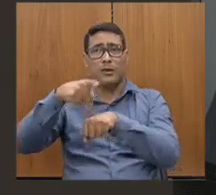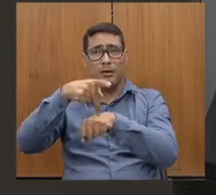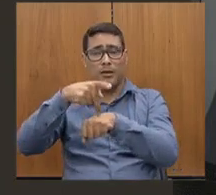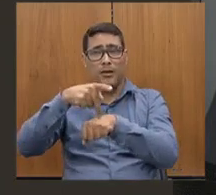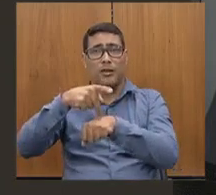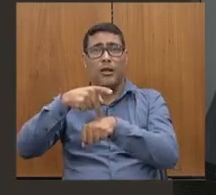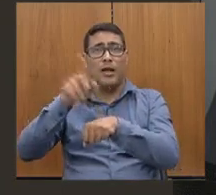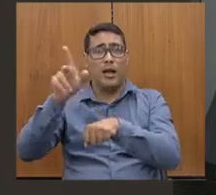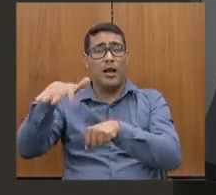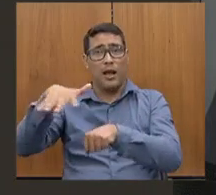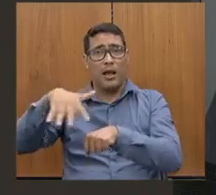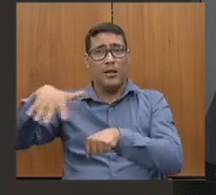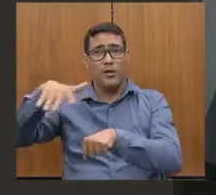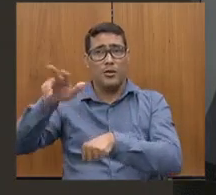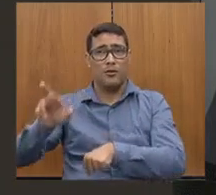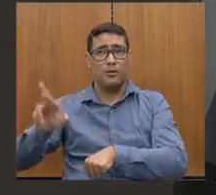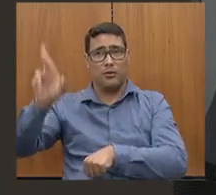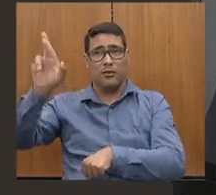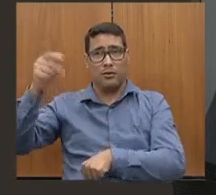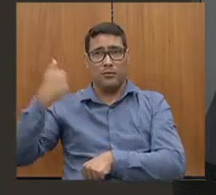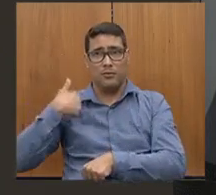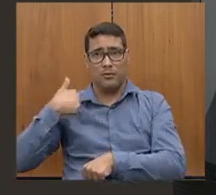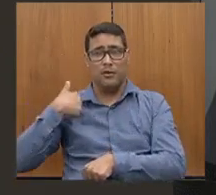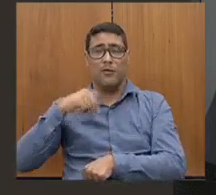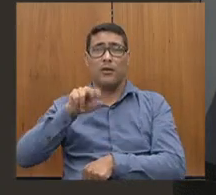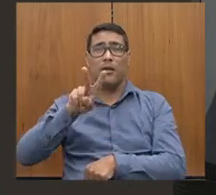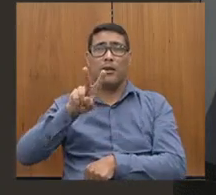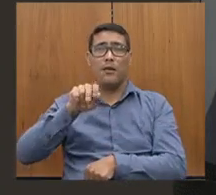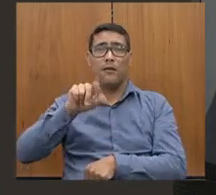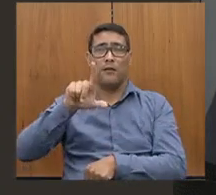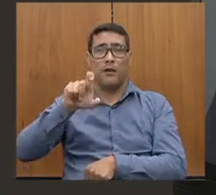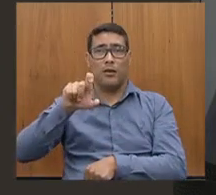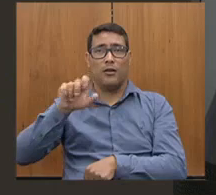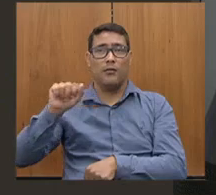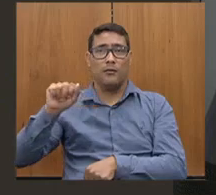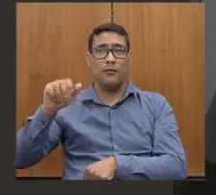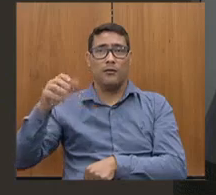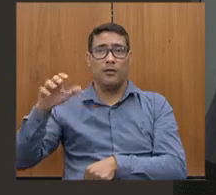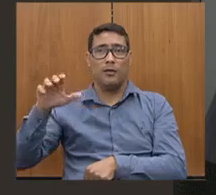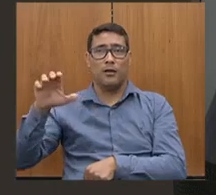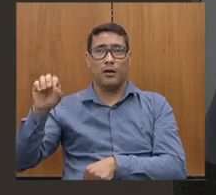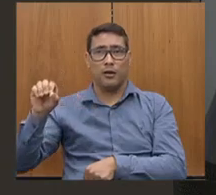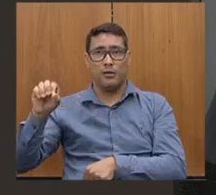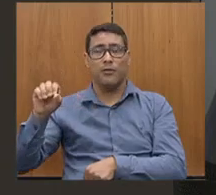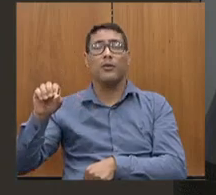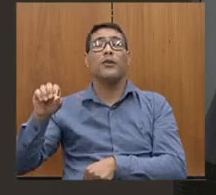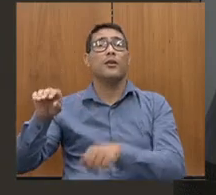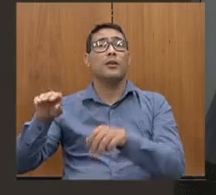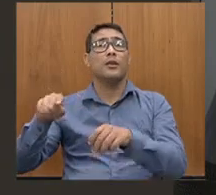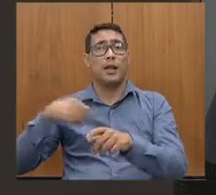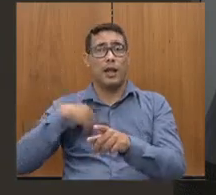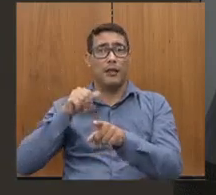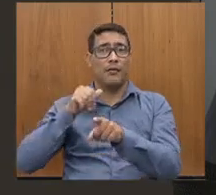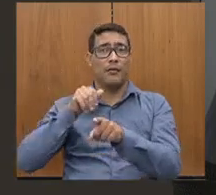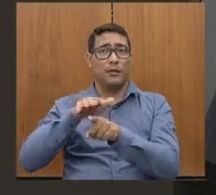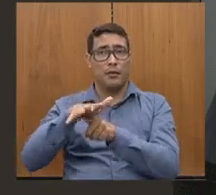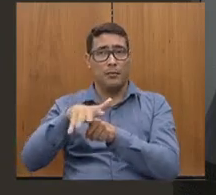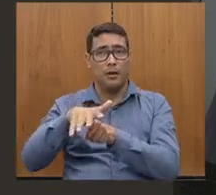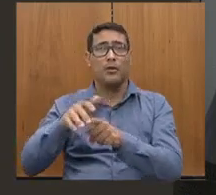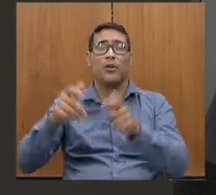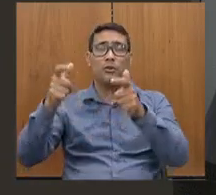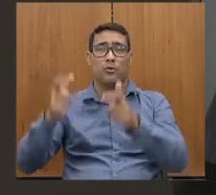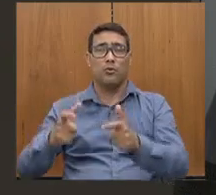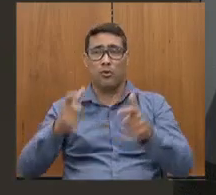qual eu represento, que é o Vale do Aço, nós temos também as demandas locais. E, nessa época,